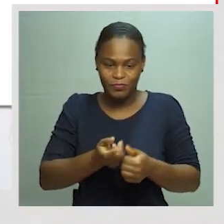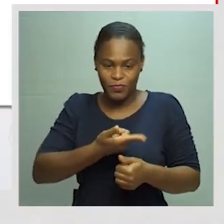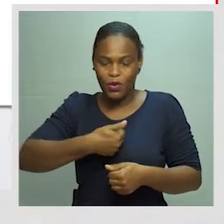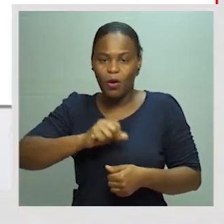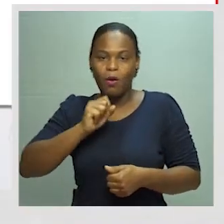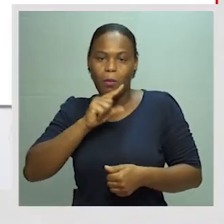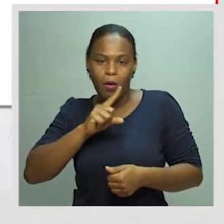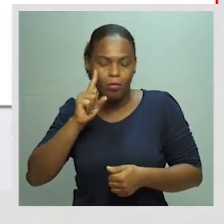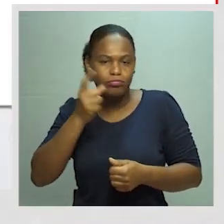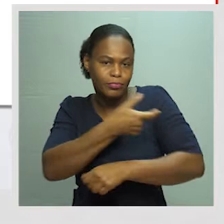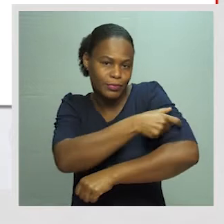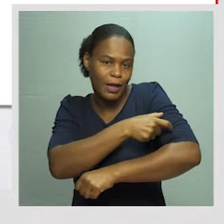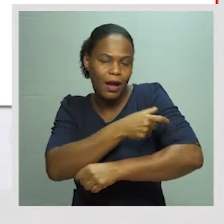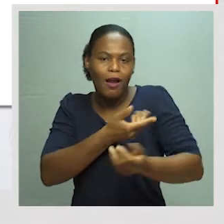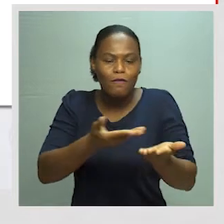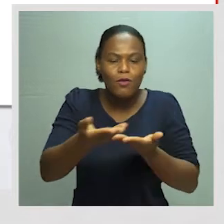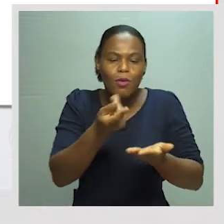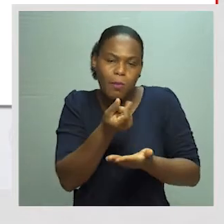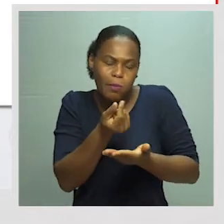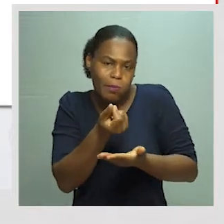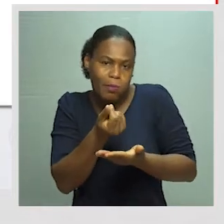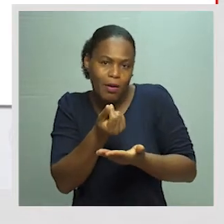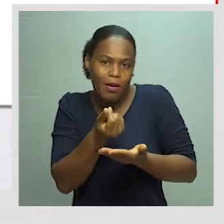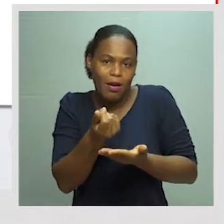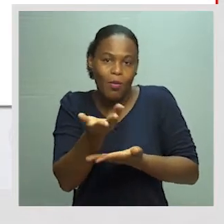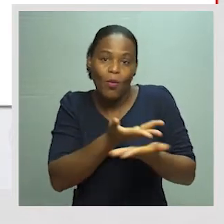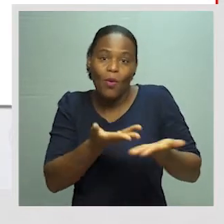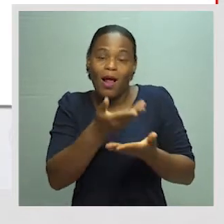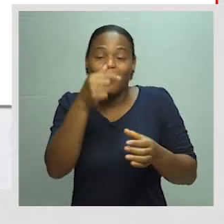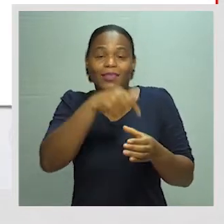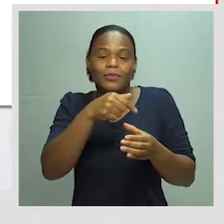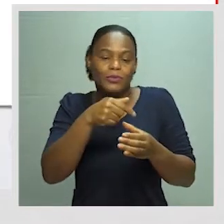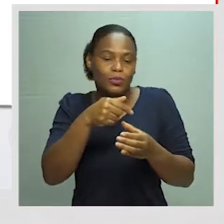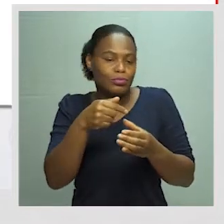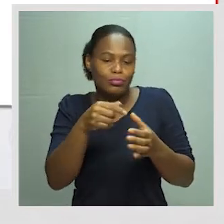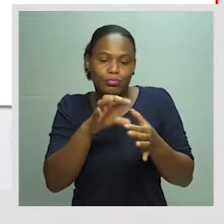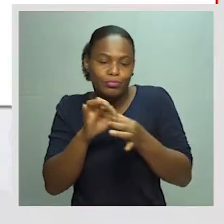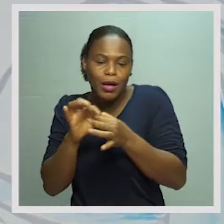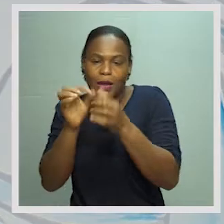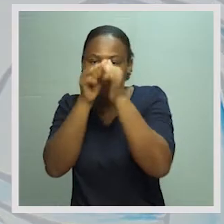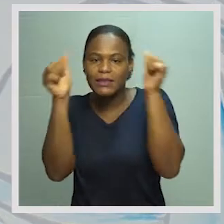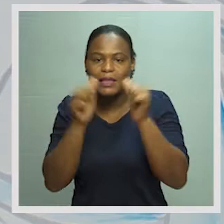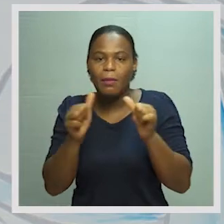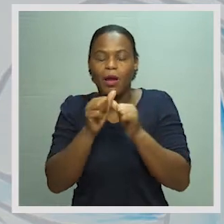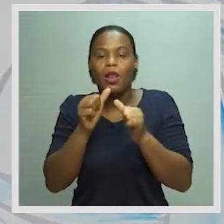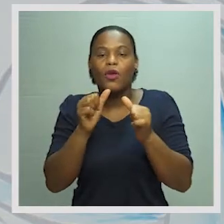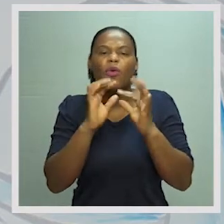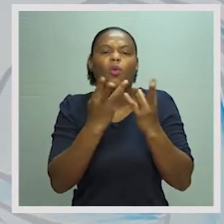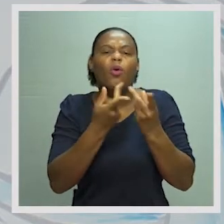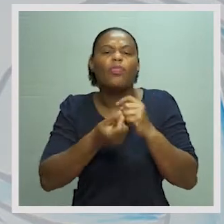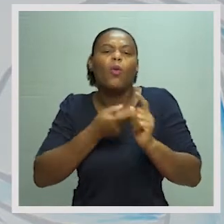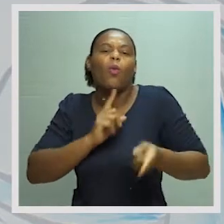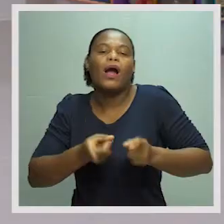Podemos representar os fluxos monetários num circuito através de sistemas de contas. O que é é sistemas de contas,